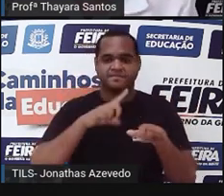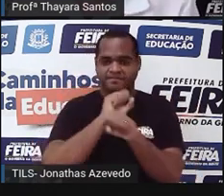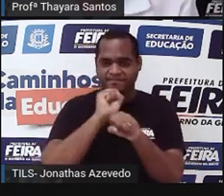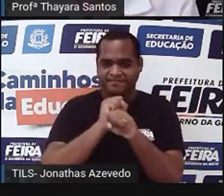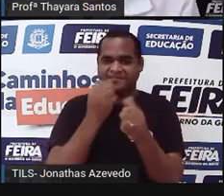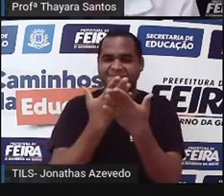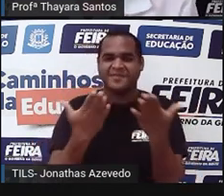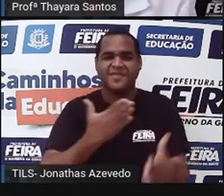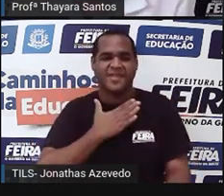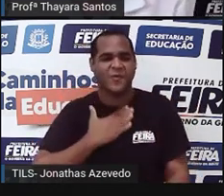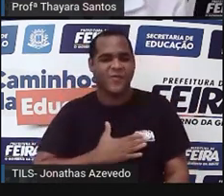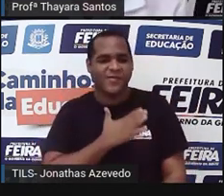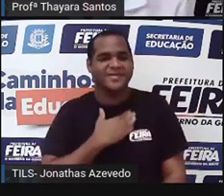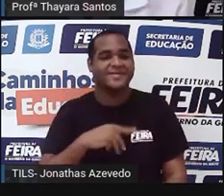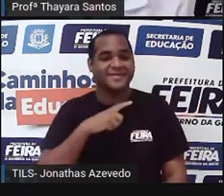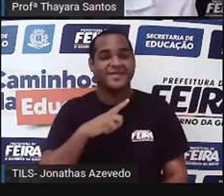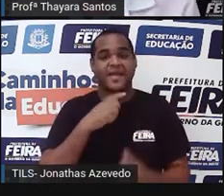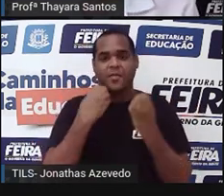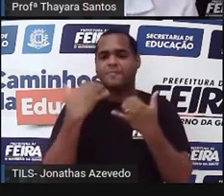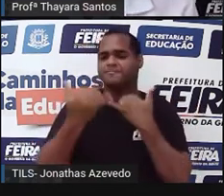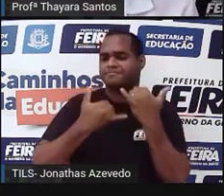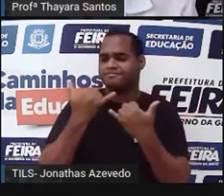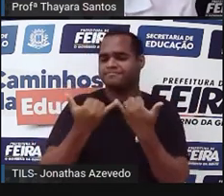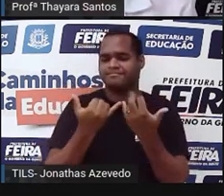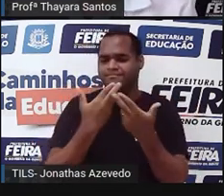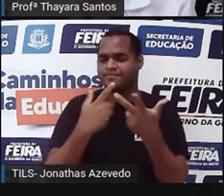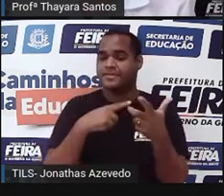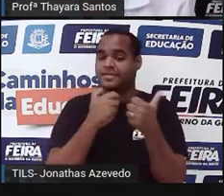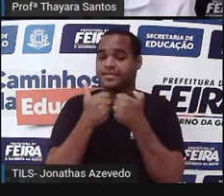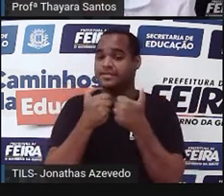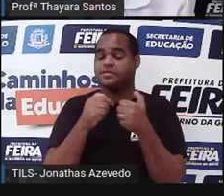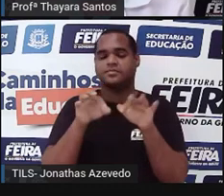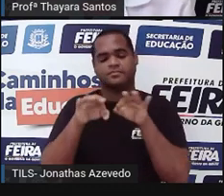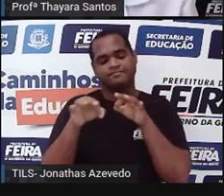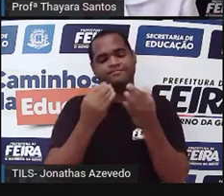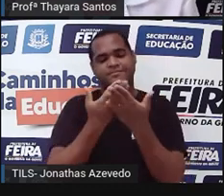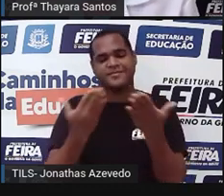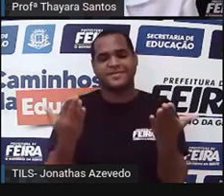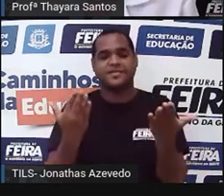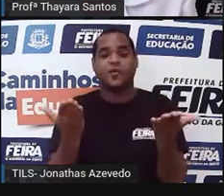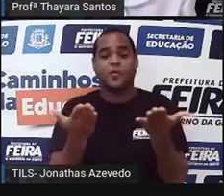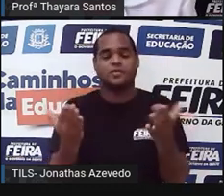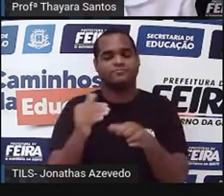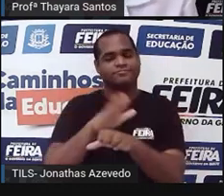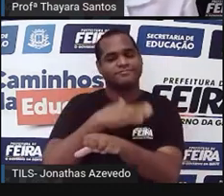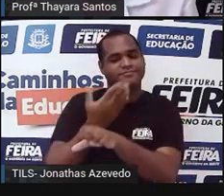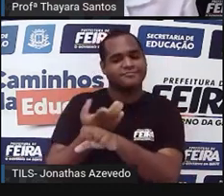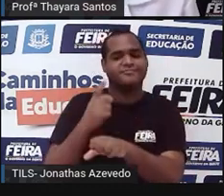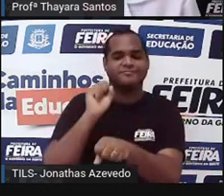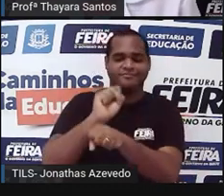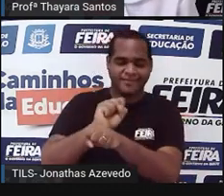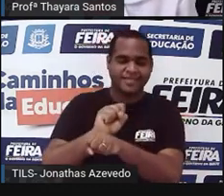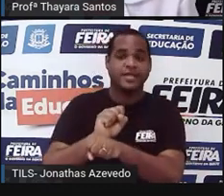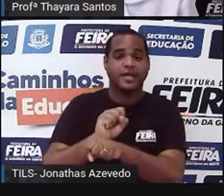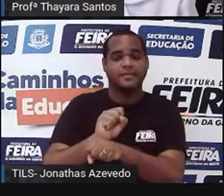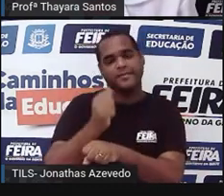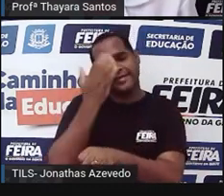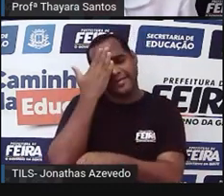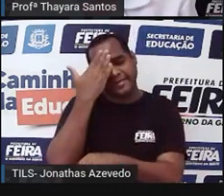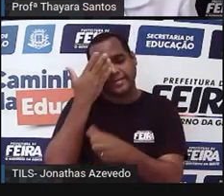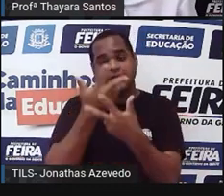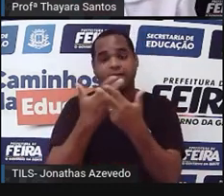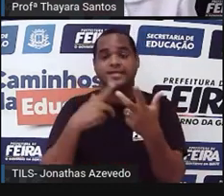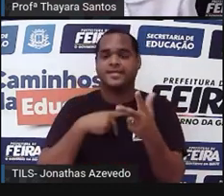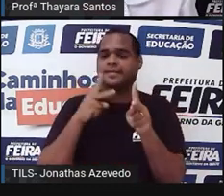tenham gostado da aula de hoje. Se divirtam aí com o joguinho que eu preparei pra vocês. Por hoje, a gente vai ficar por aqui. Mas vocês vão